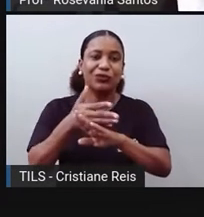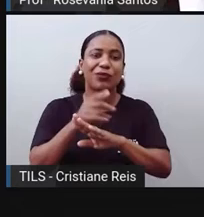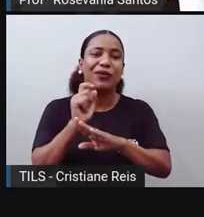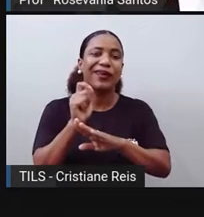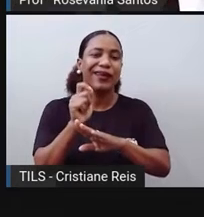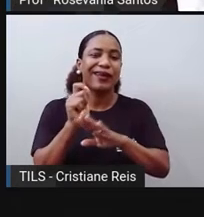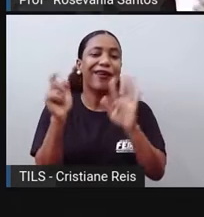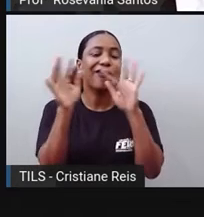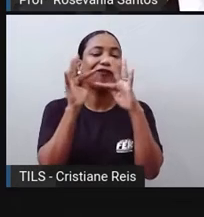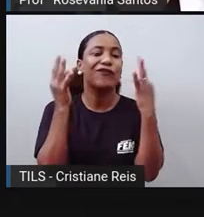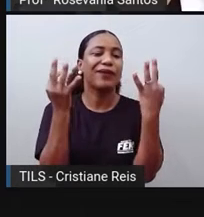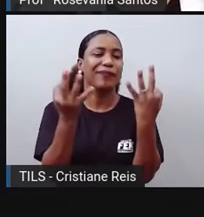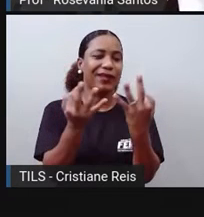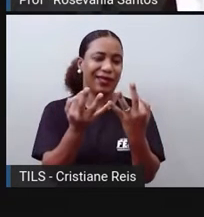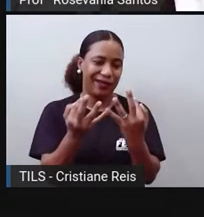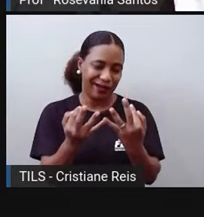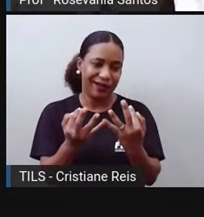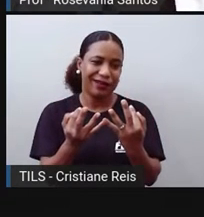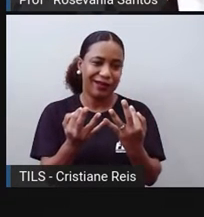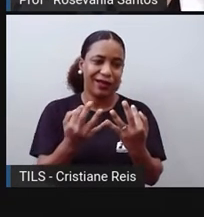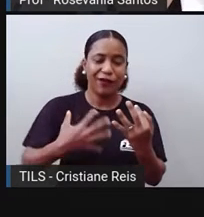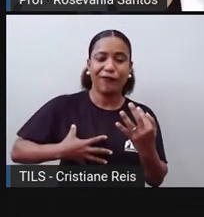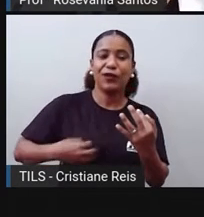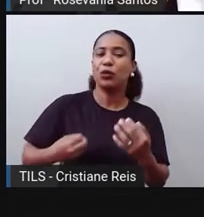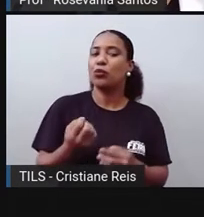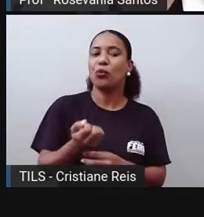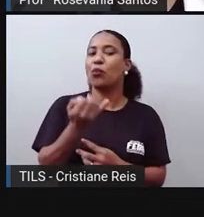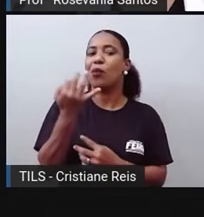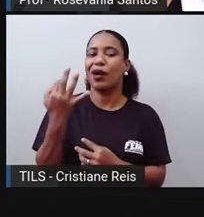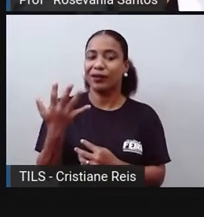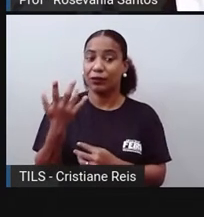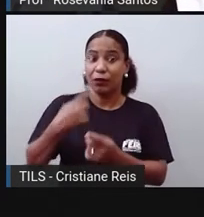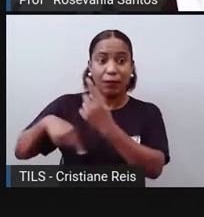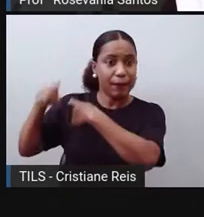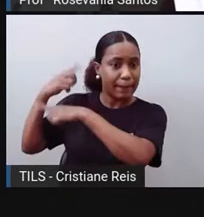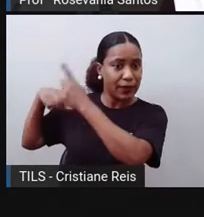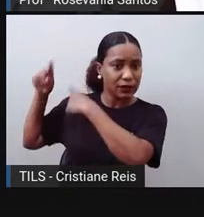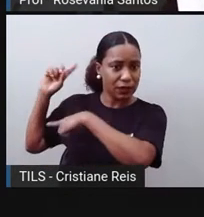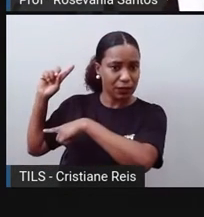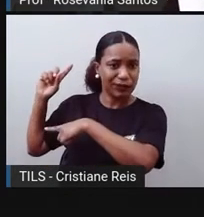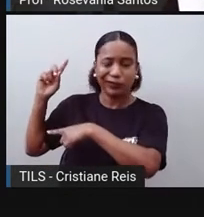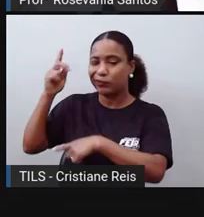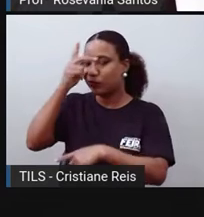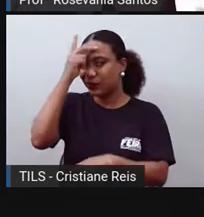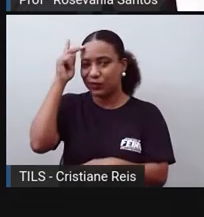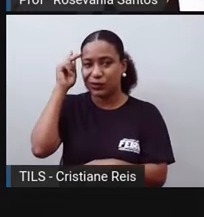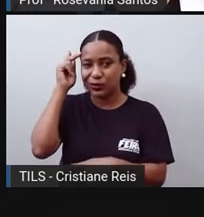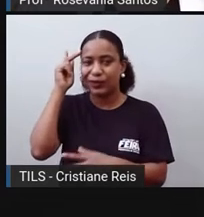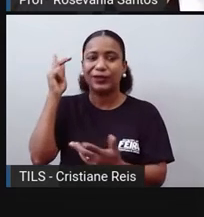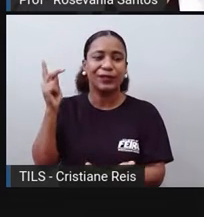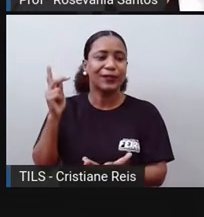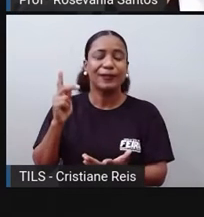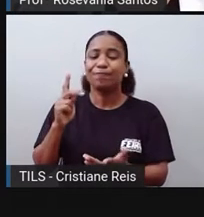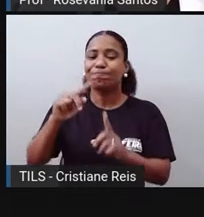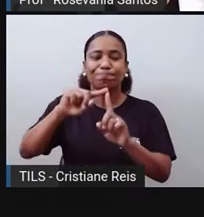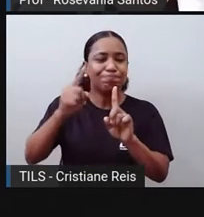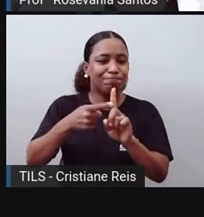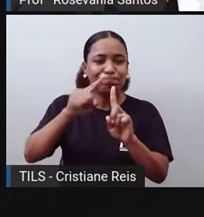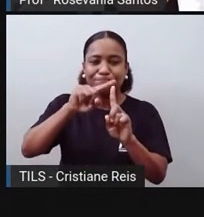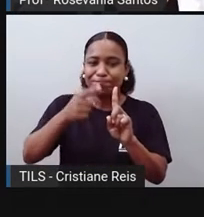aí se pariam muitos filhos. Eram 11, 12 filhos, isso, né? Algumas décadas atrás. Porque boa parte deles,